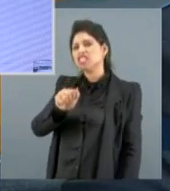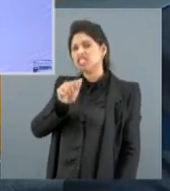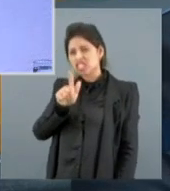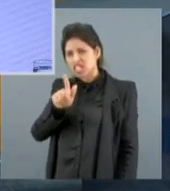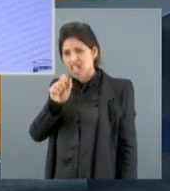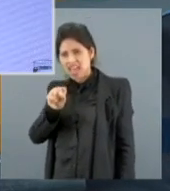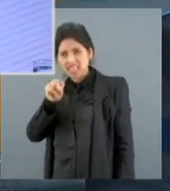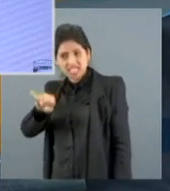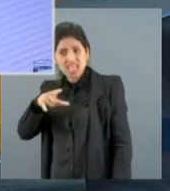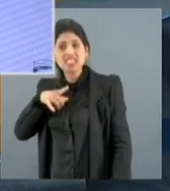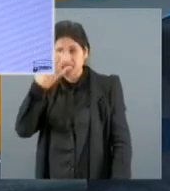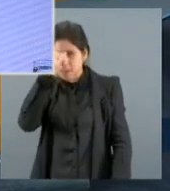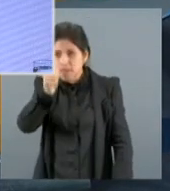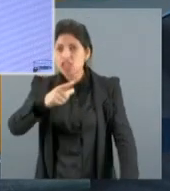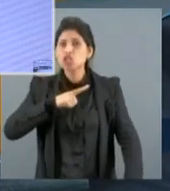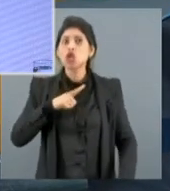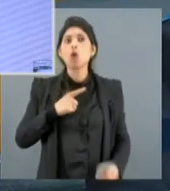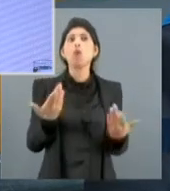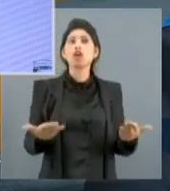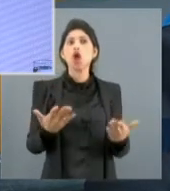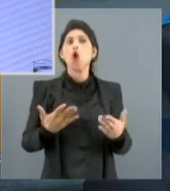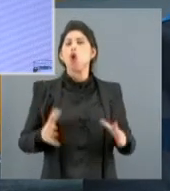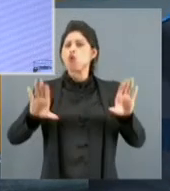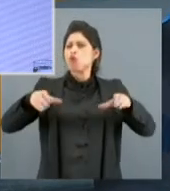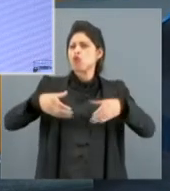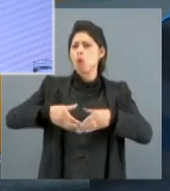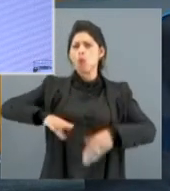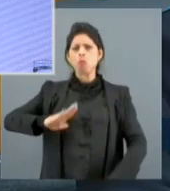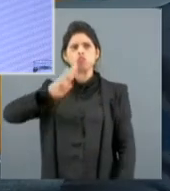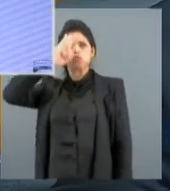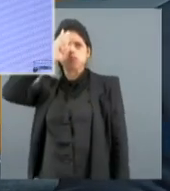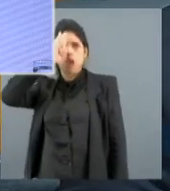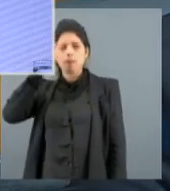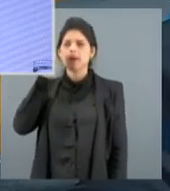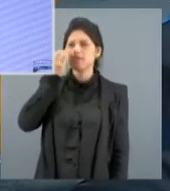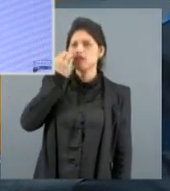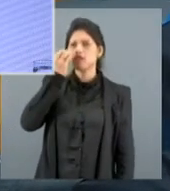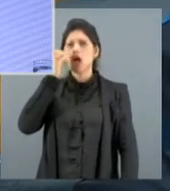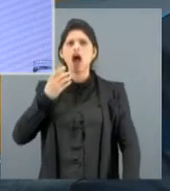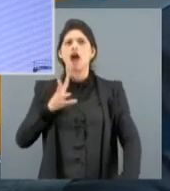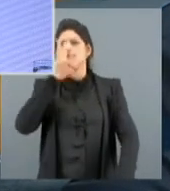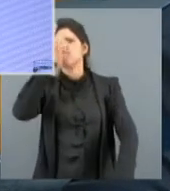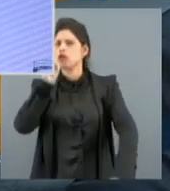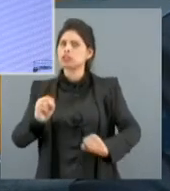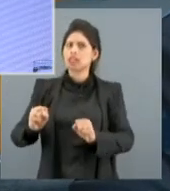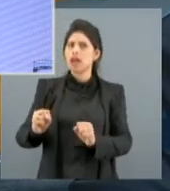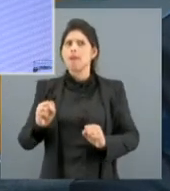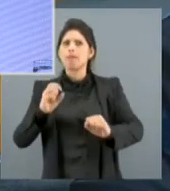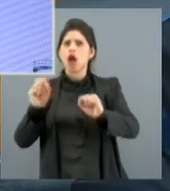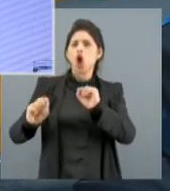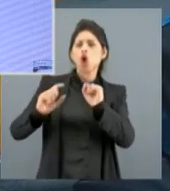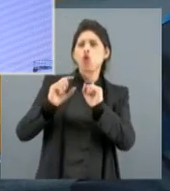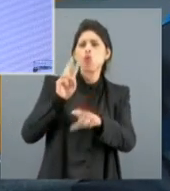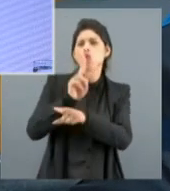na boca dele, constrangendo o depoente. A ideia, claro, a gente sabe que é criar